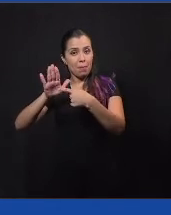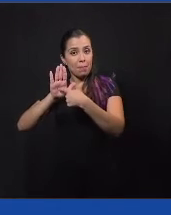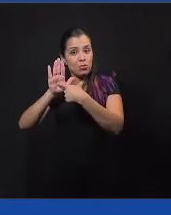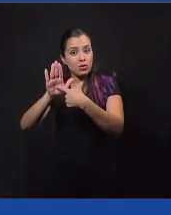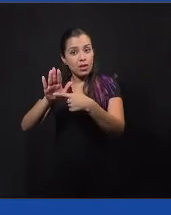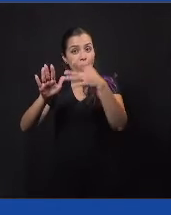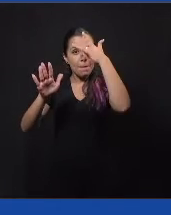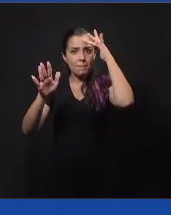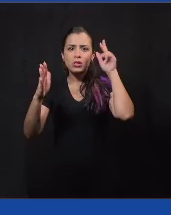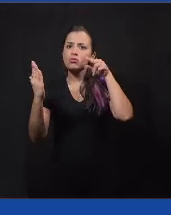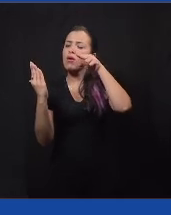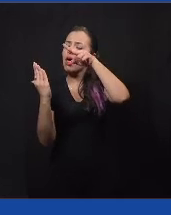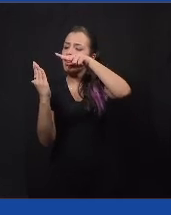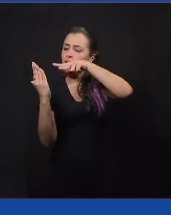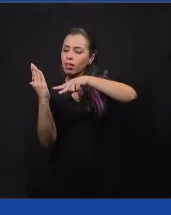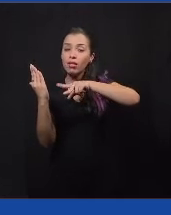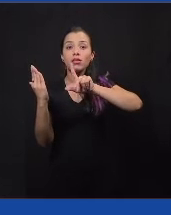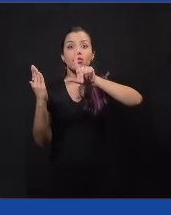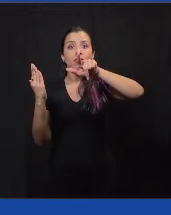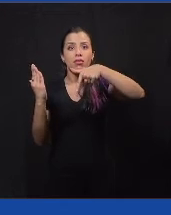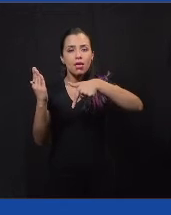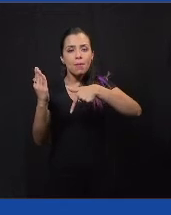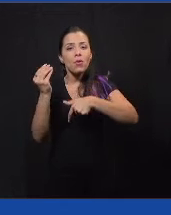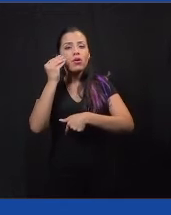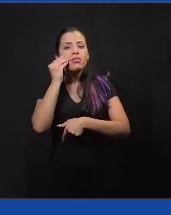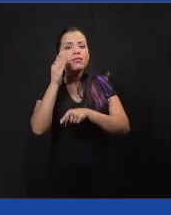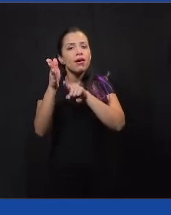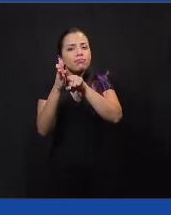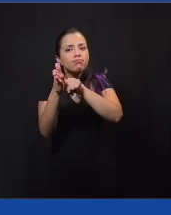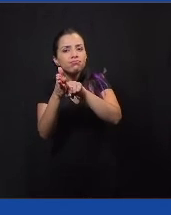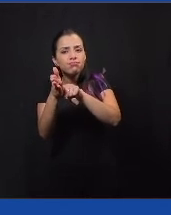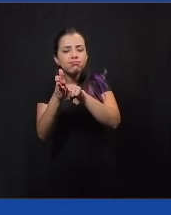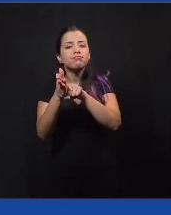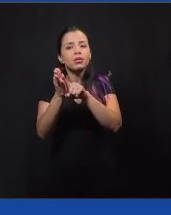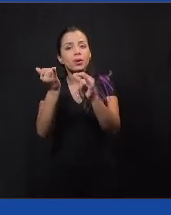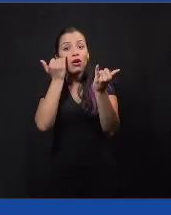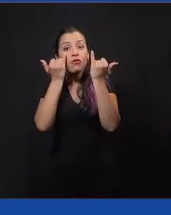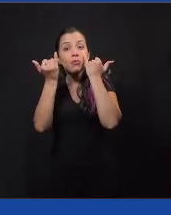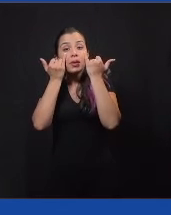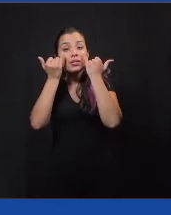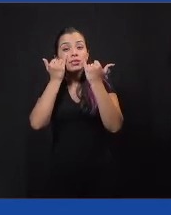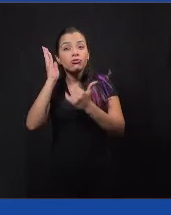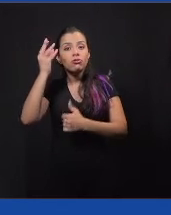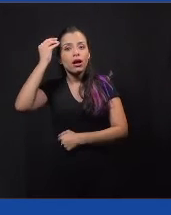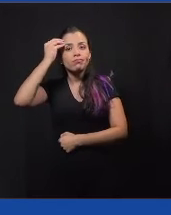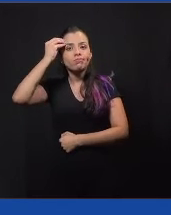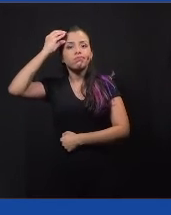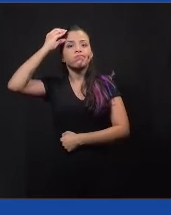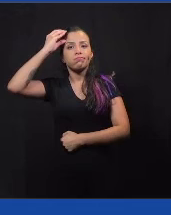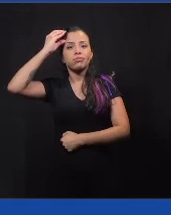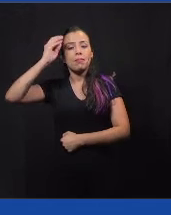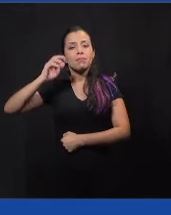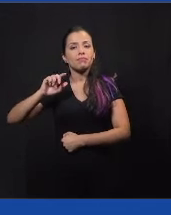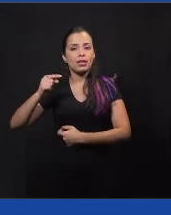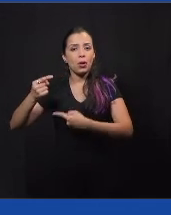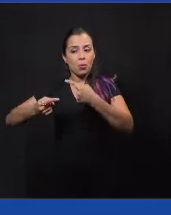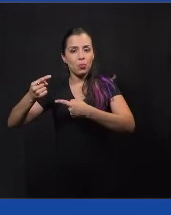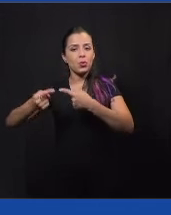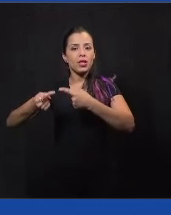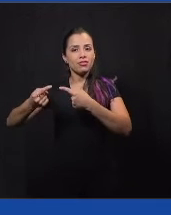se informar melhor com algumas curiosidades, com a parte da educação política, e aí depois a gente entra com